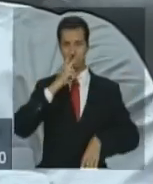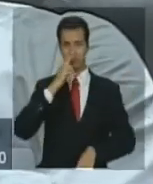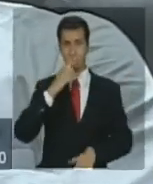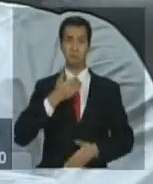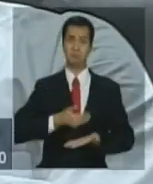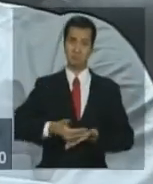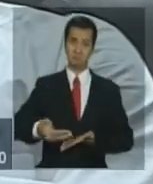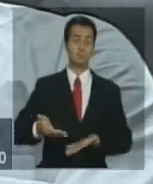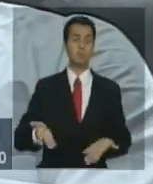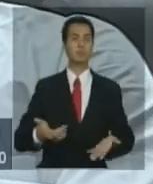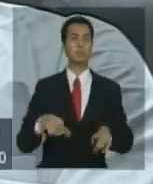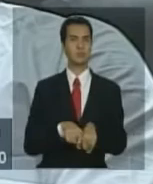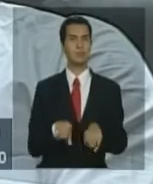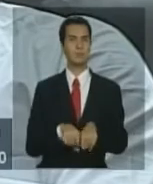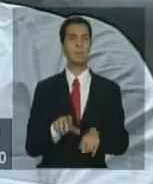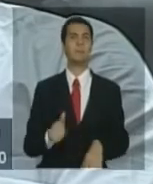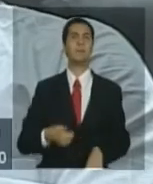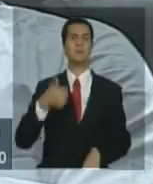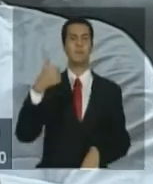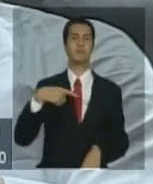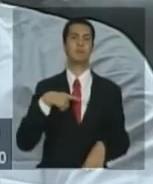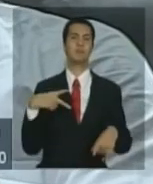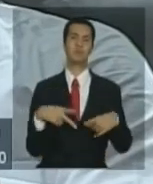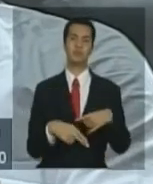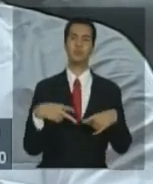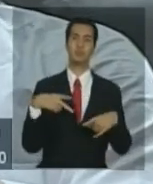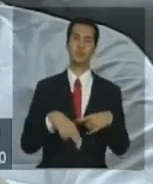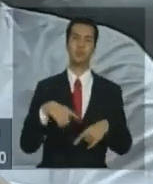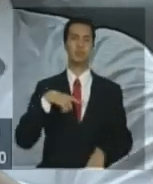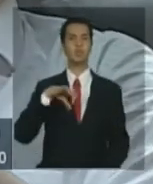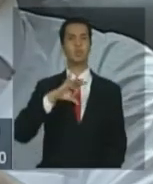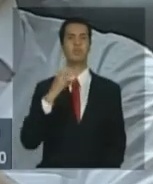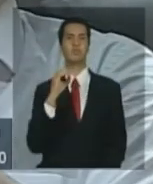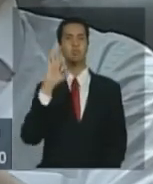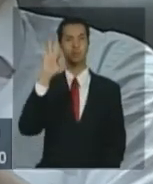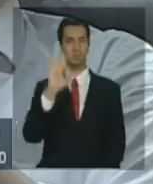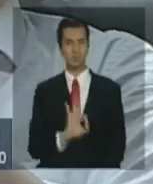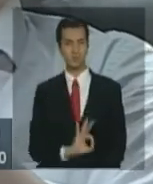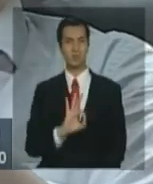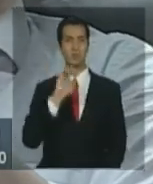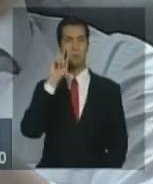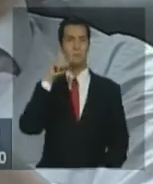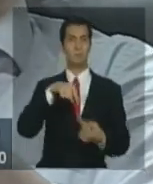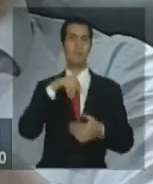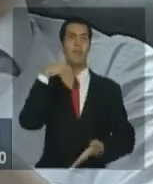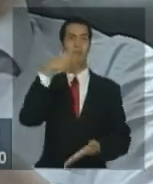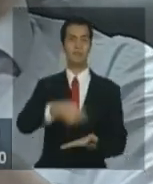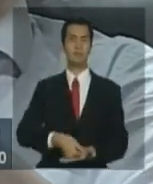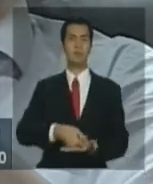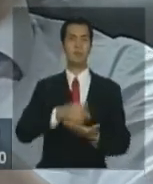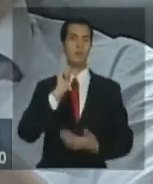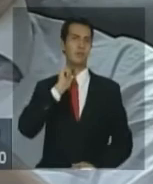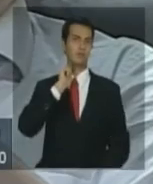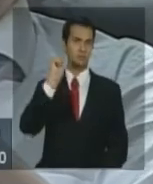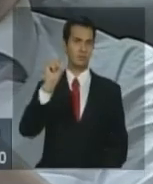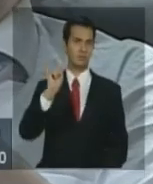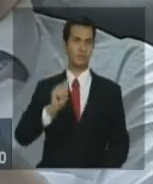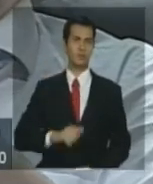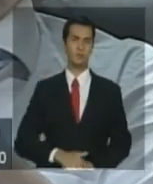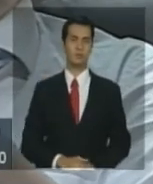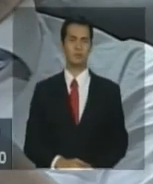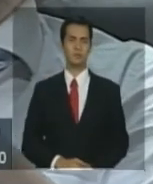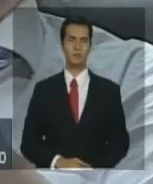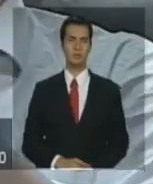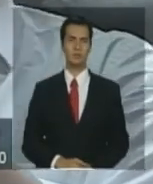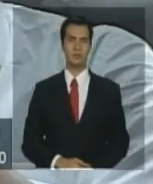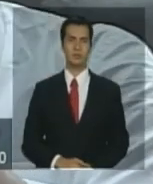primário, em dois meses, o Tesouro já fez mais de 90% da meta esperada até abril. Quer dizer, eu queria uma avaliação como é que é trabalhar